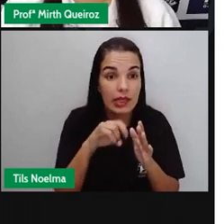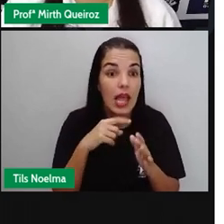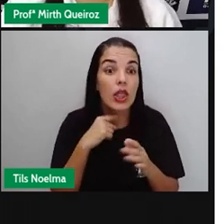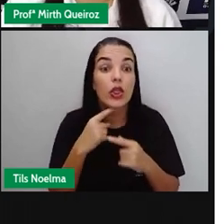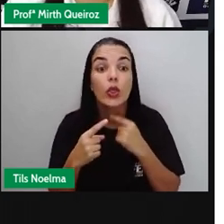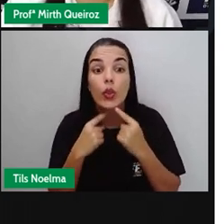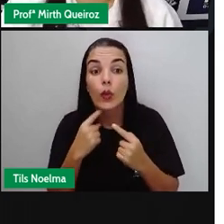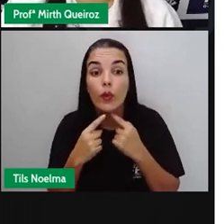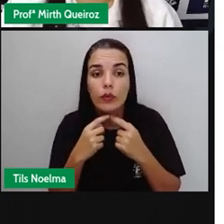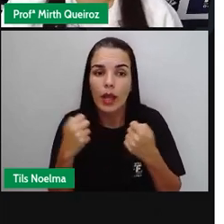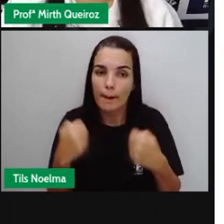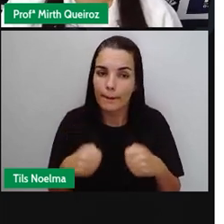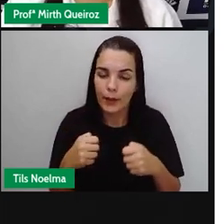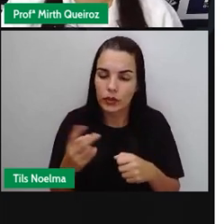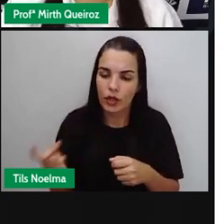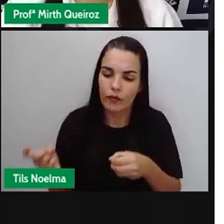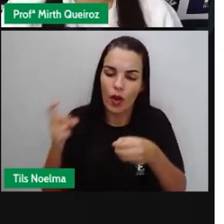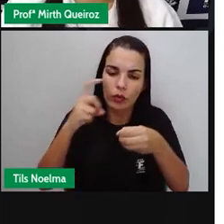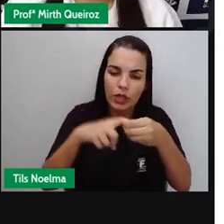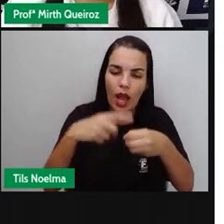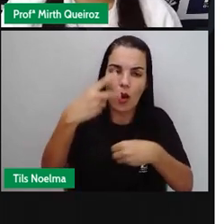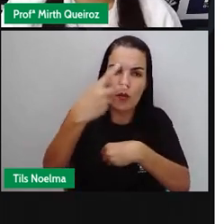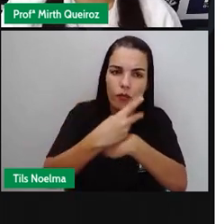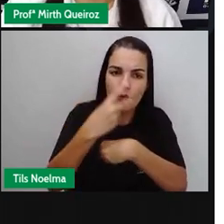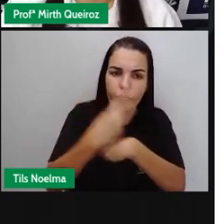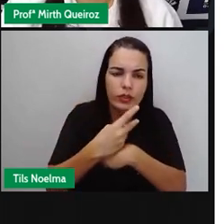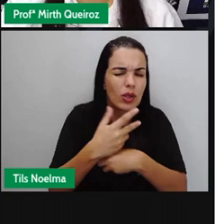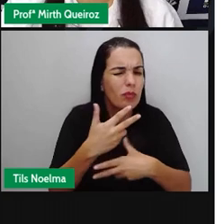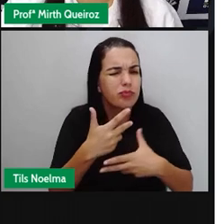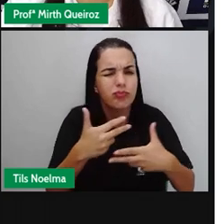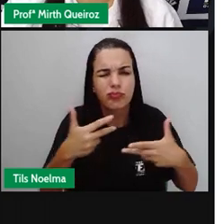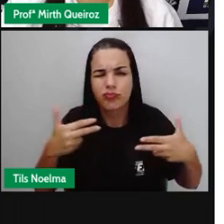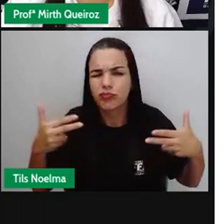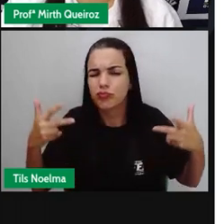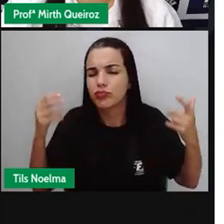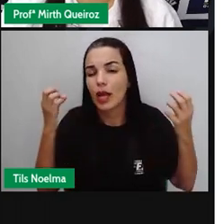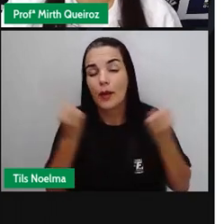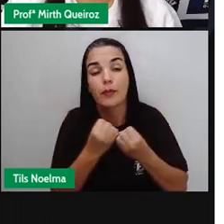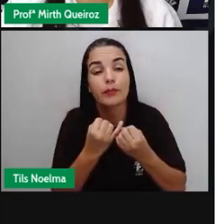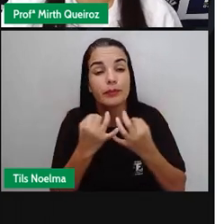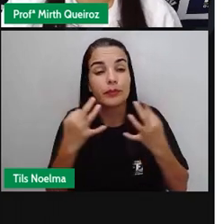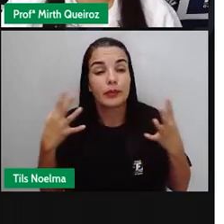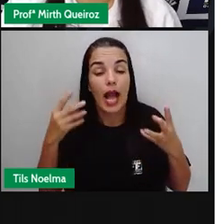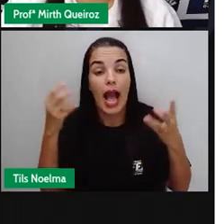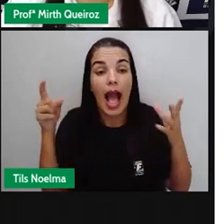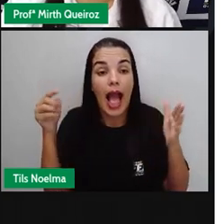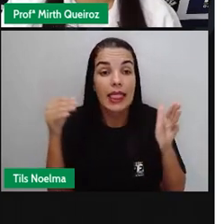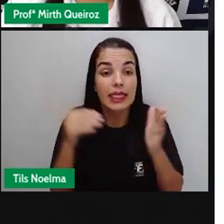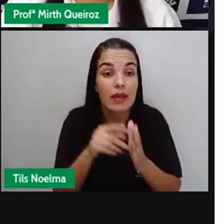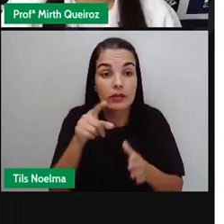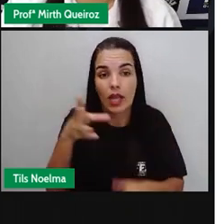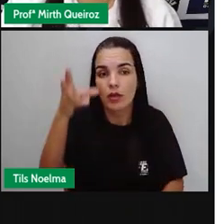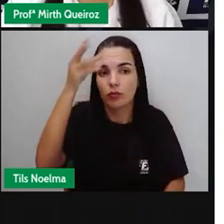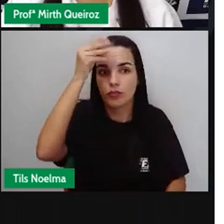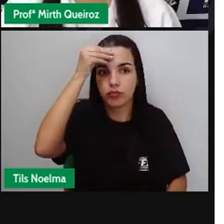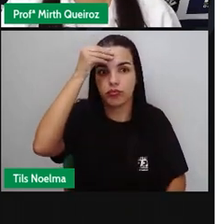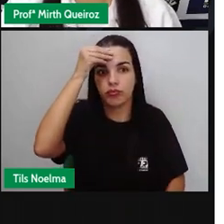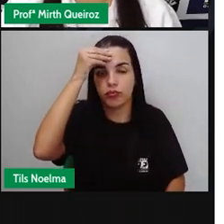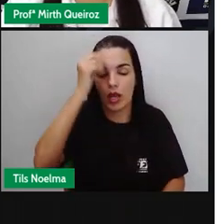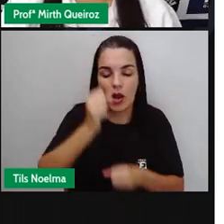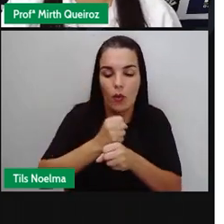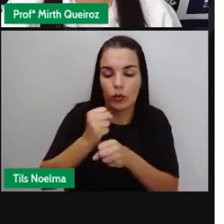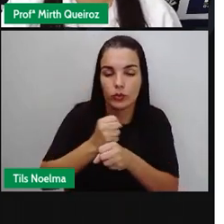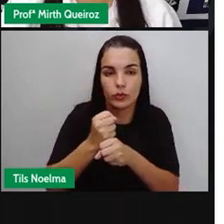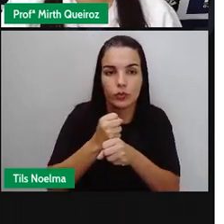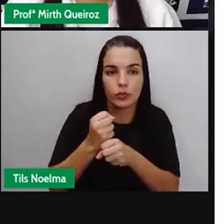Volte a esse vídeo Assista a esse vídeo Quantas vezes vocês quiserem Até que vocês possam Compreender Como construir Uma